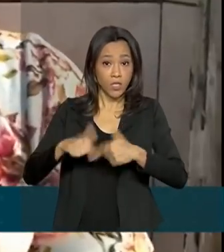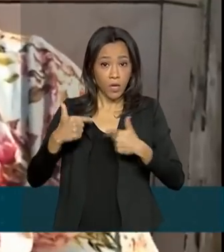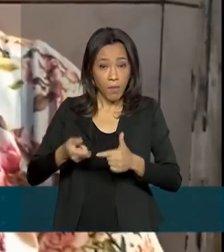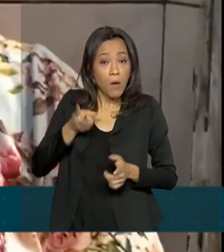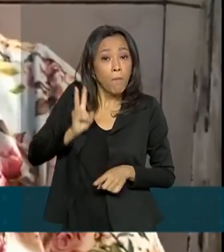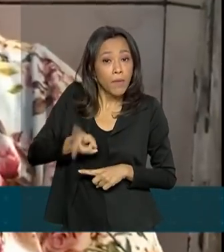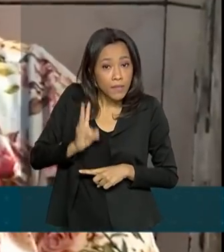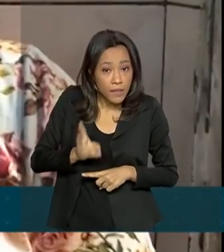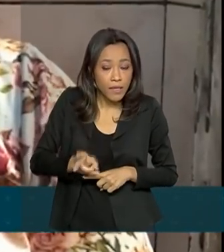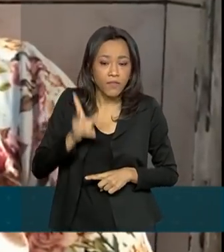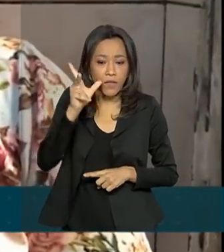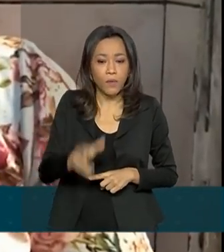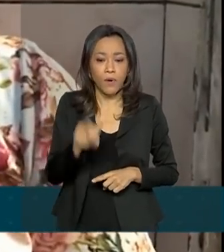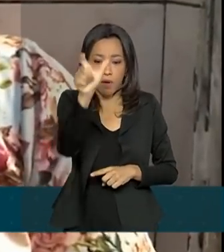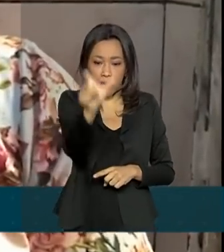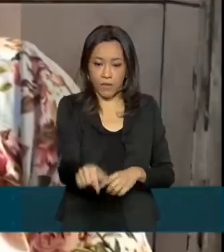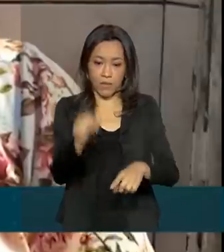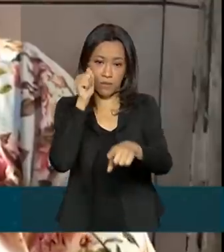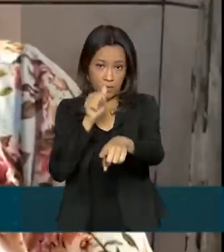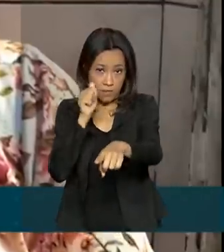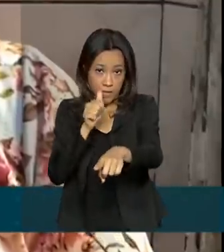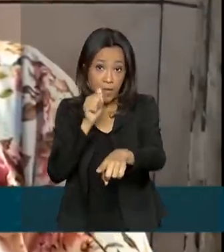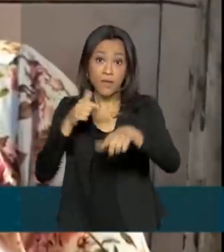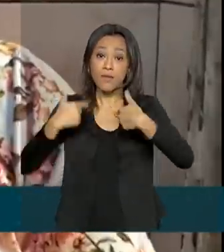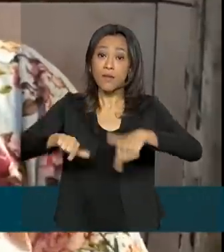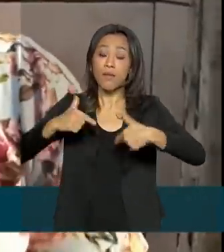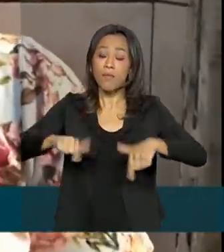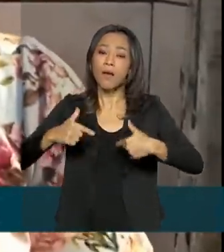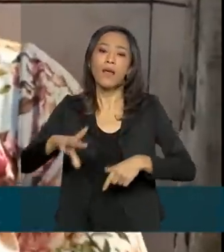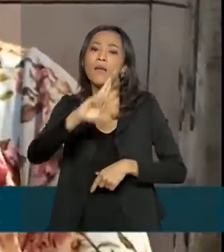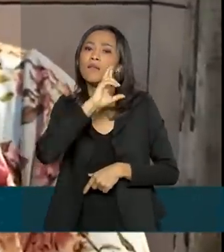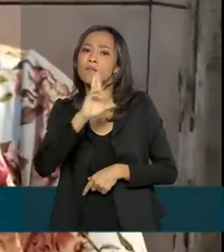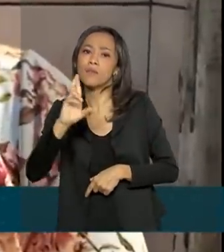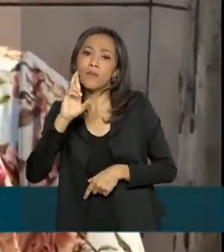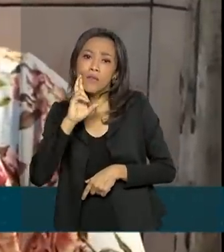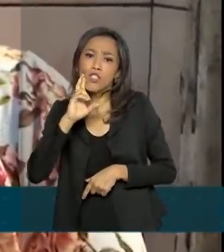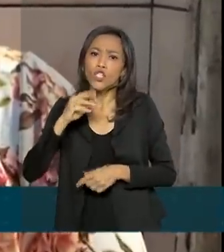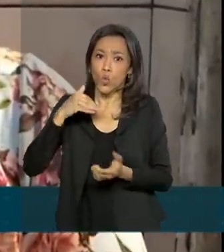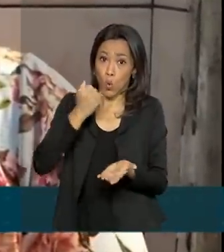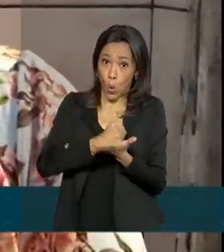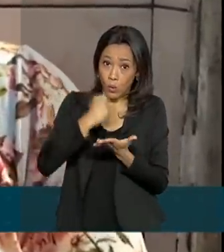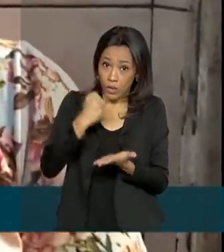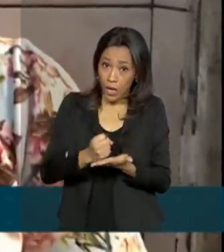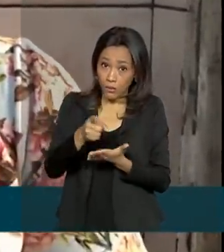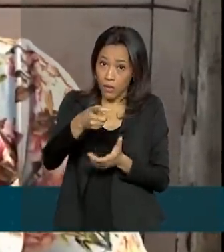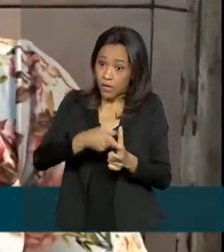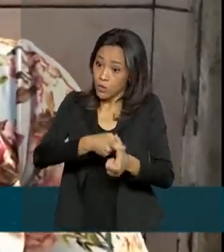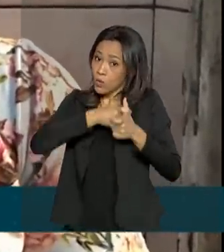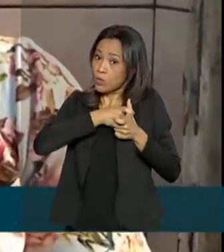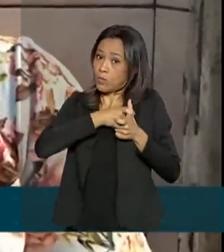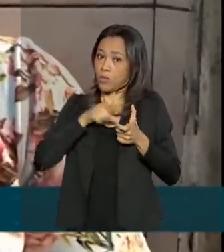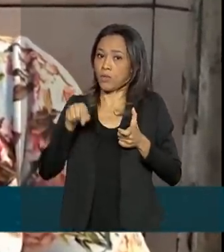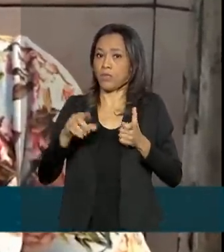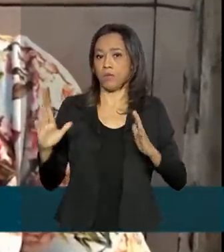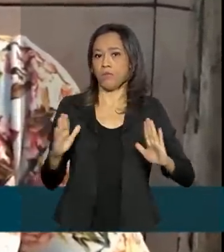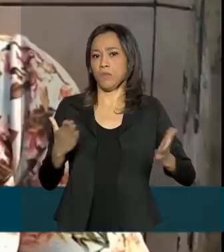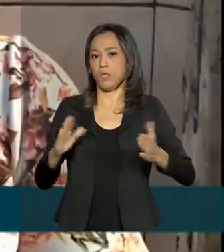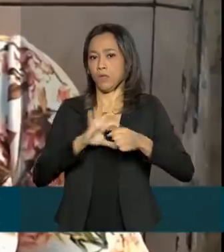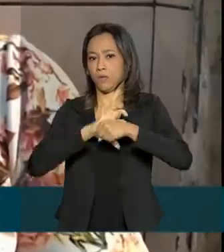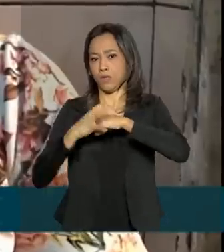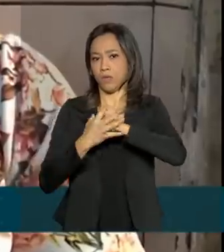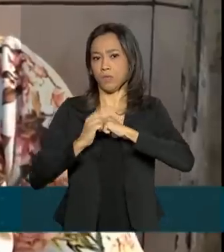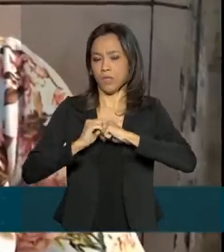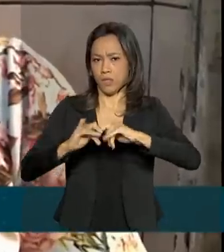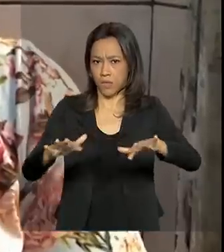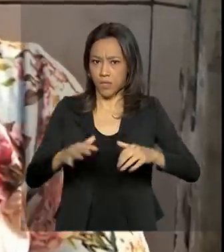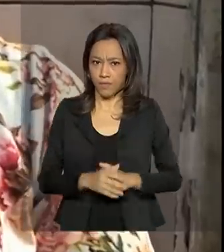Como o da Cristiane, que trabalha num restaurante e teve o contrato suspenso durante a pandemia. Esse foi o